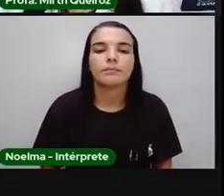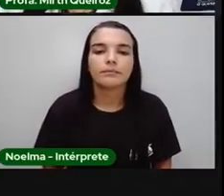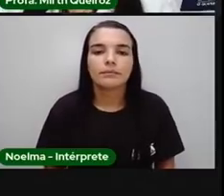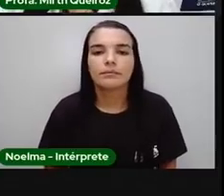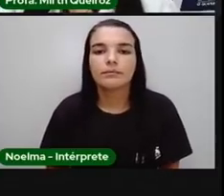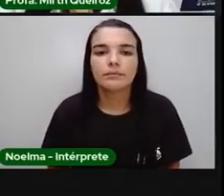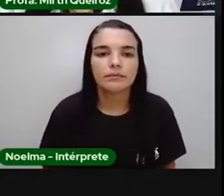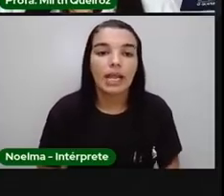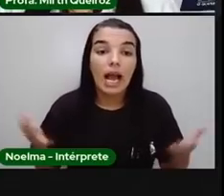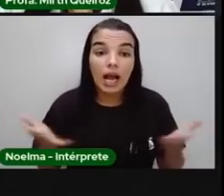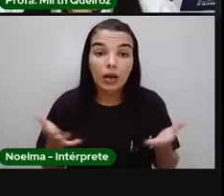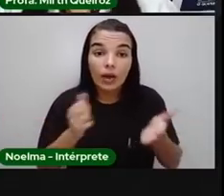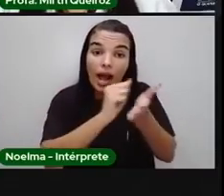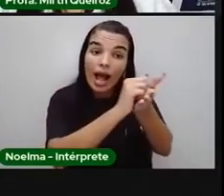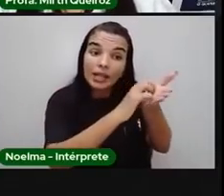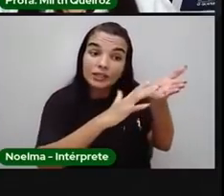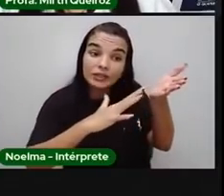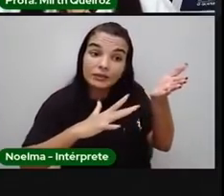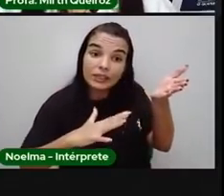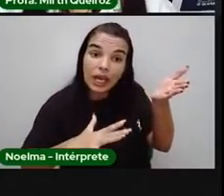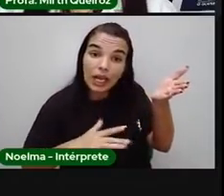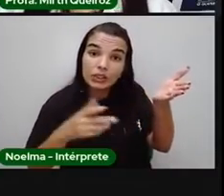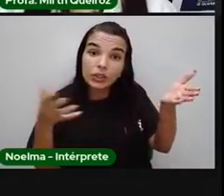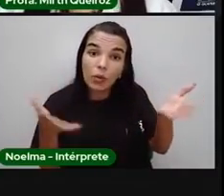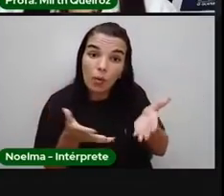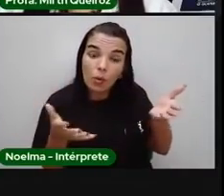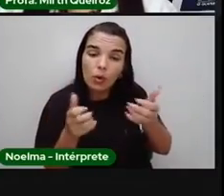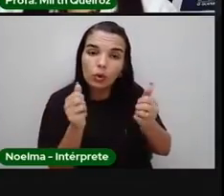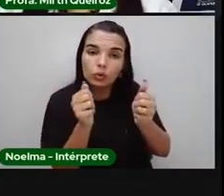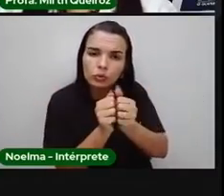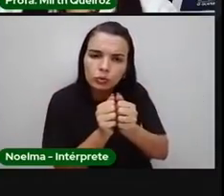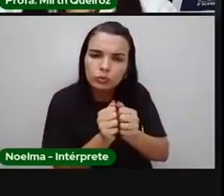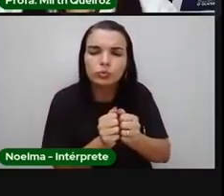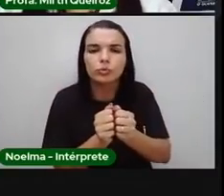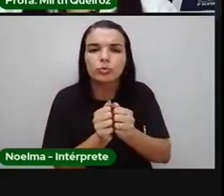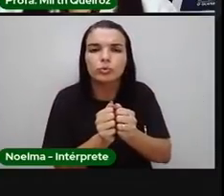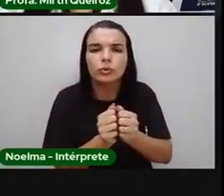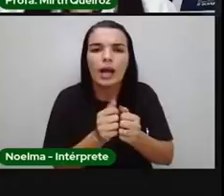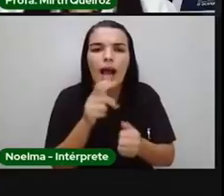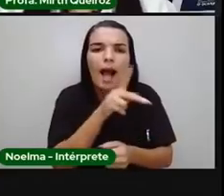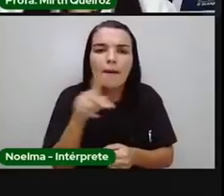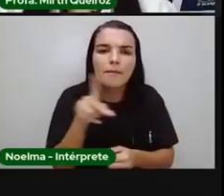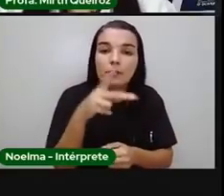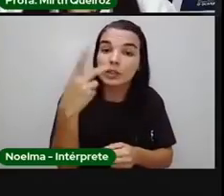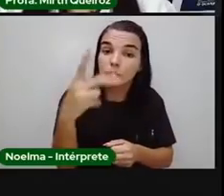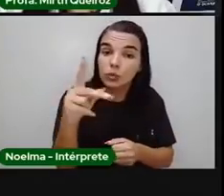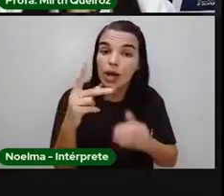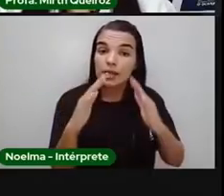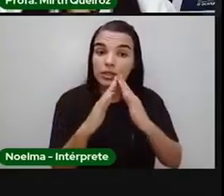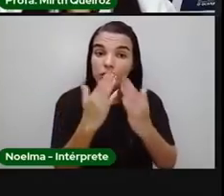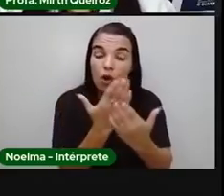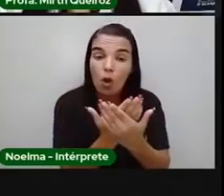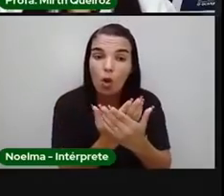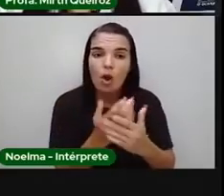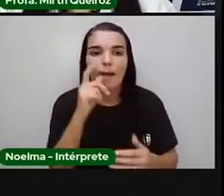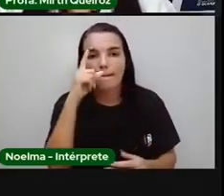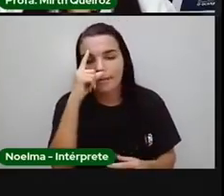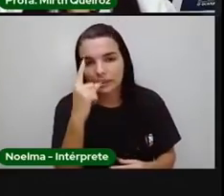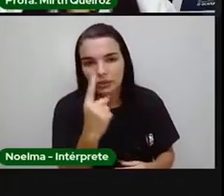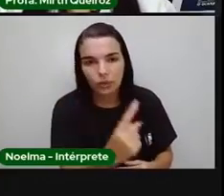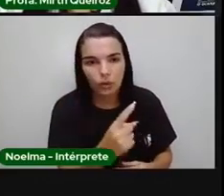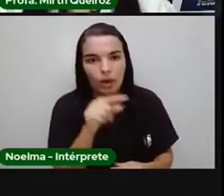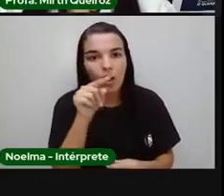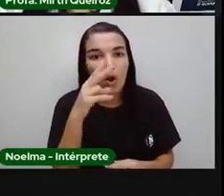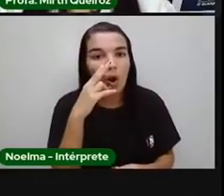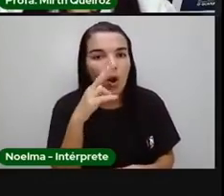E na atividade de hoje, aí junto com o bloco de atividade que a PRO enviou para vocês, tem um vídeo